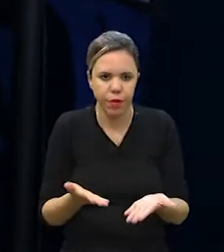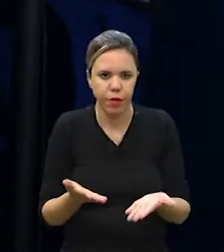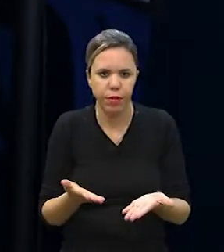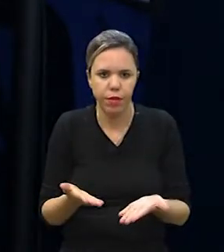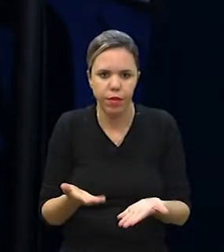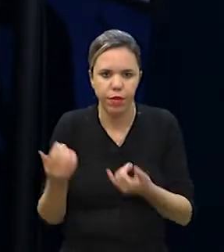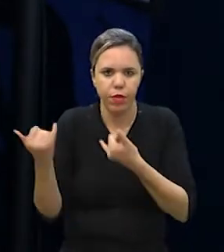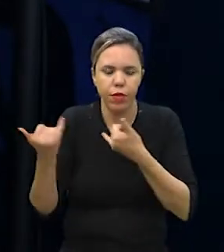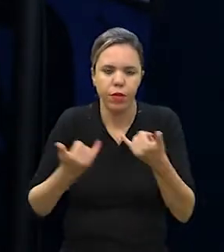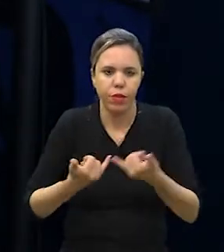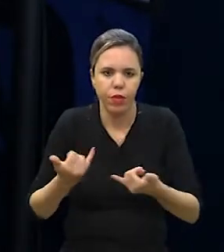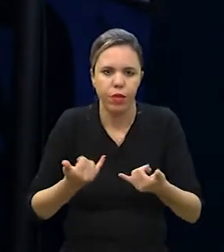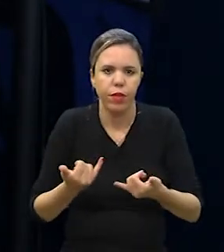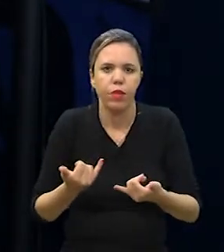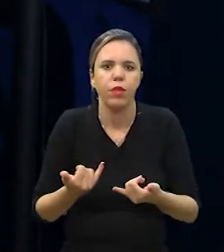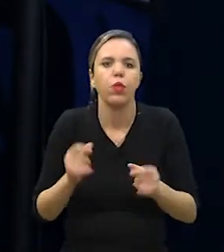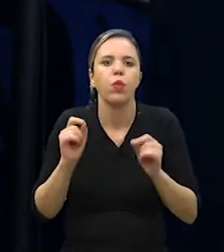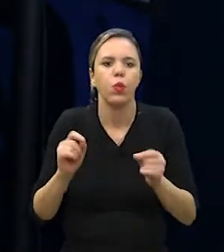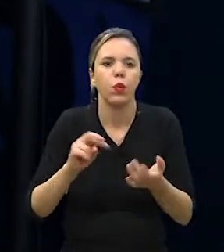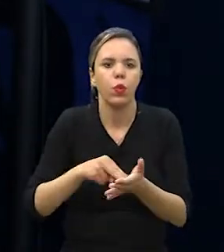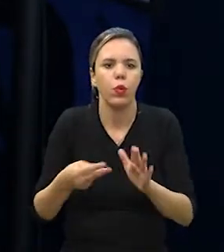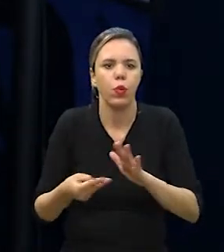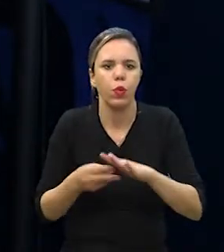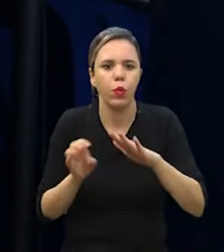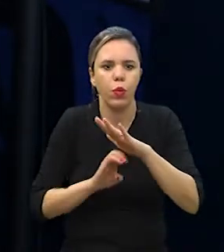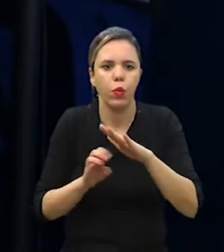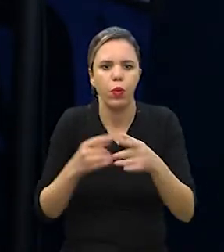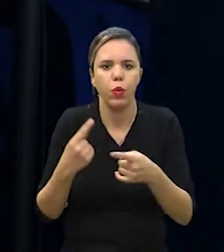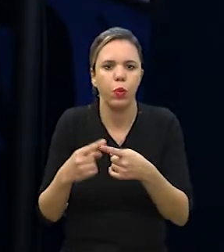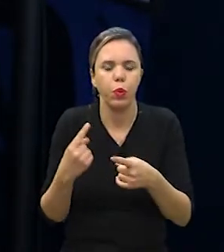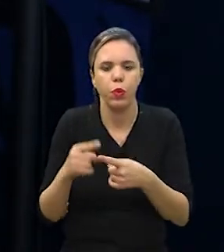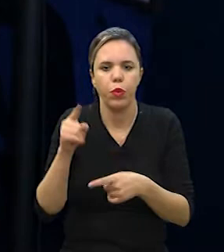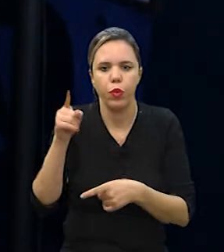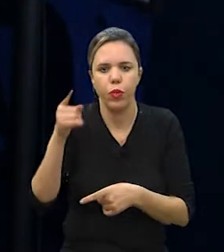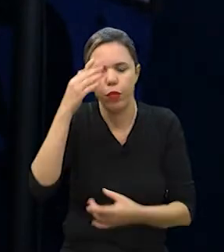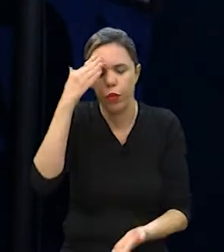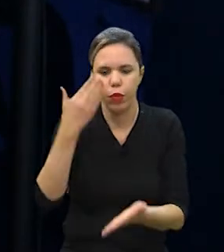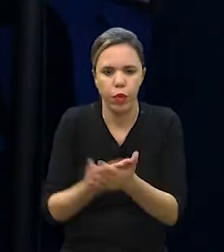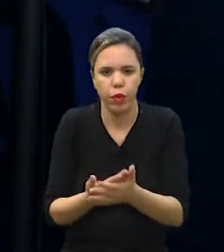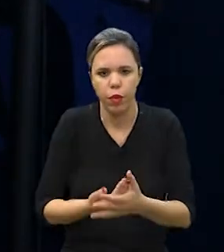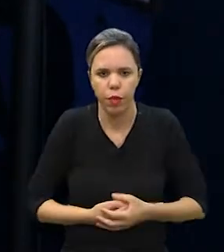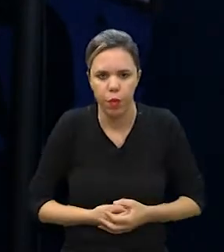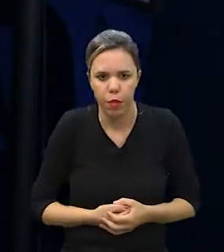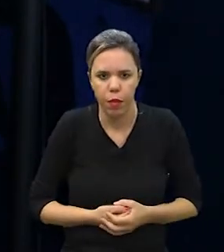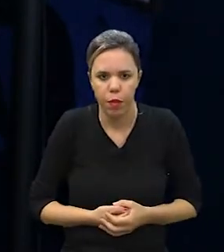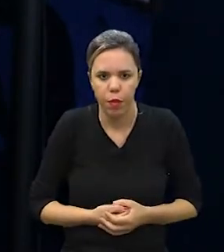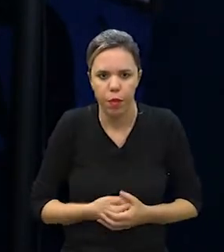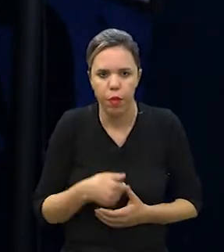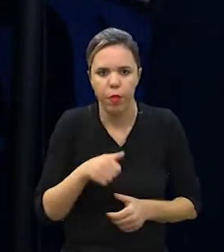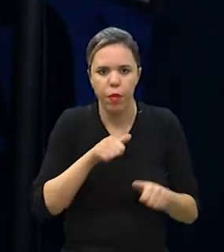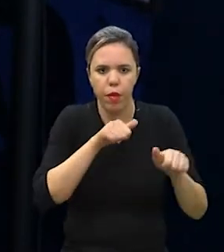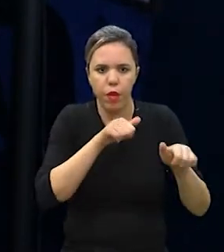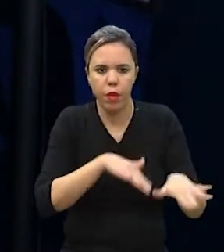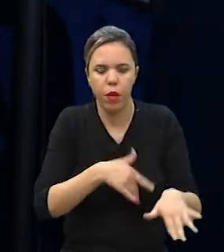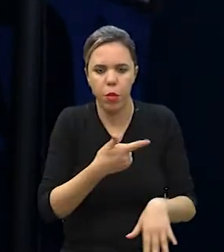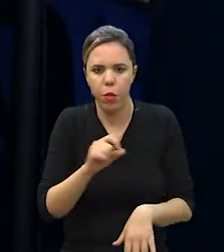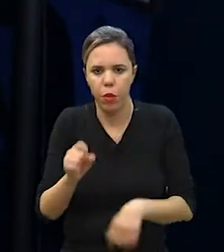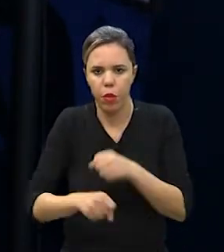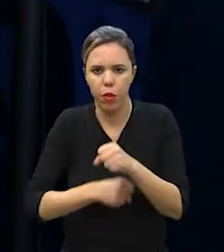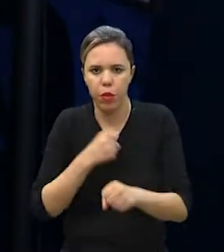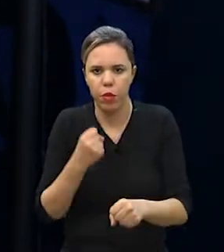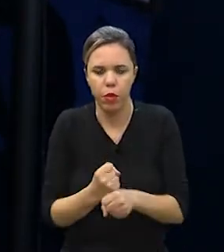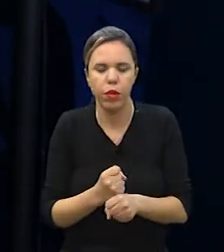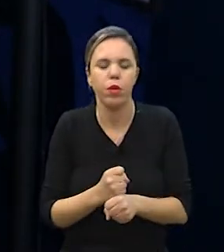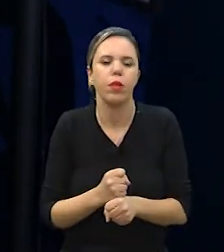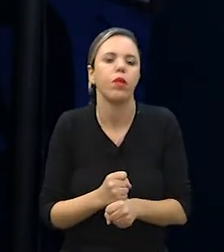bem-vindo, me fala um pouquinho o que é essa empresa e por que vocês acreditaram que setembro de 2020 a